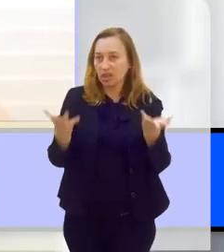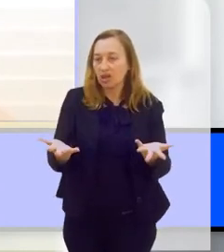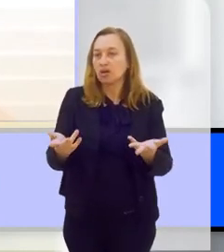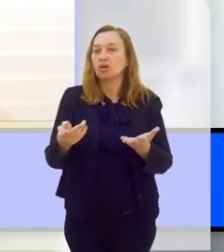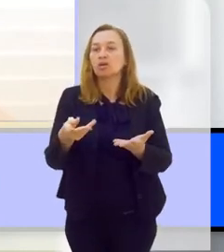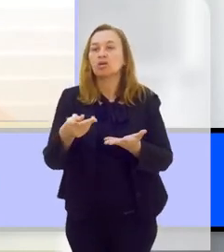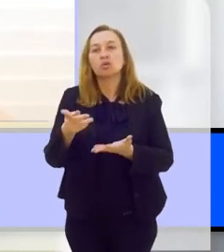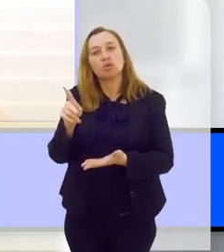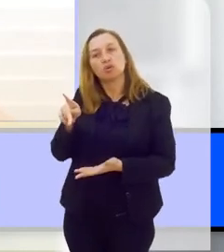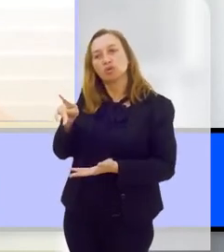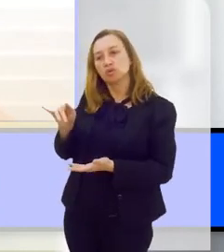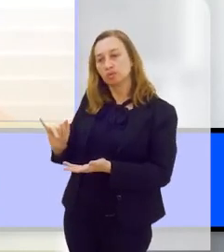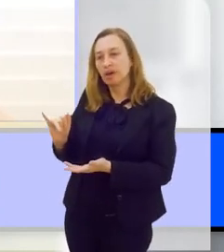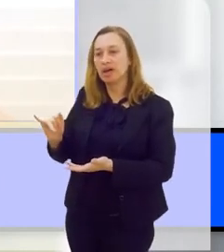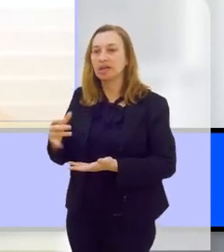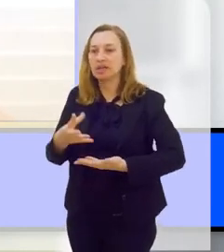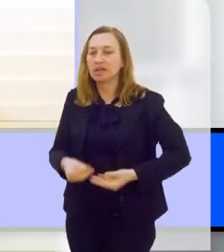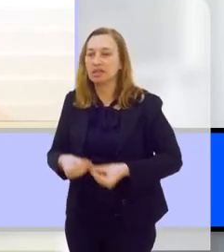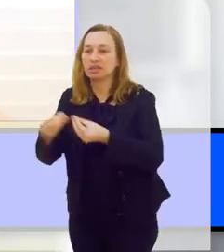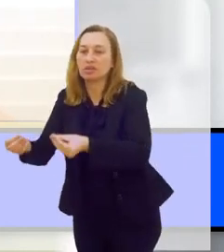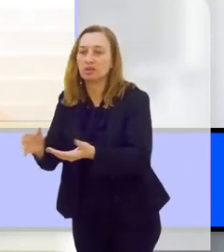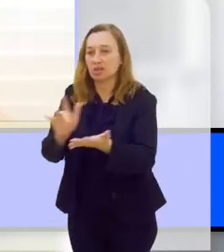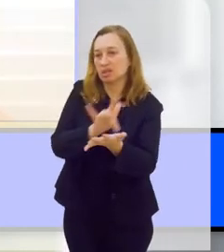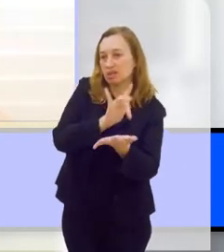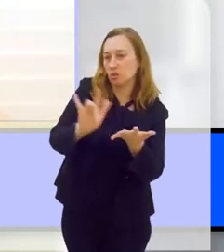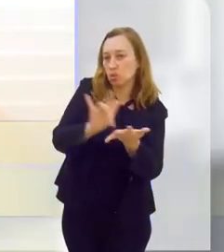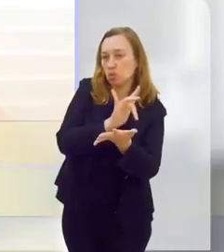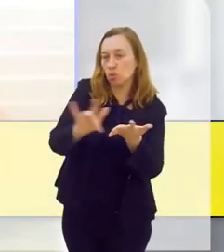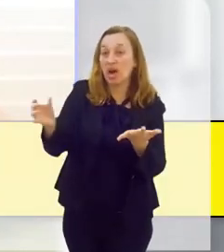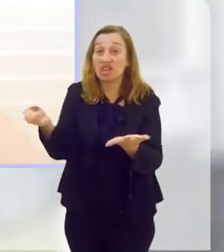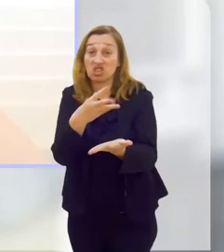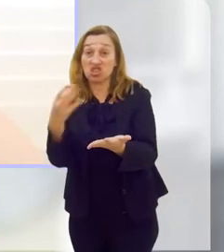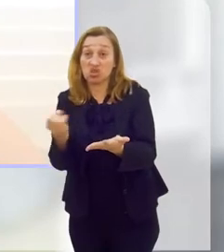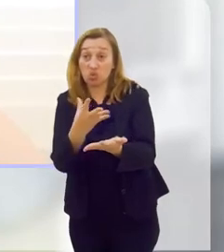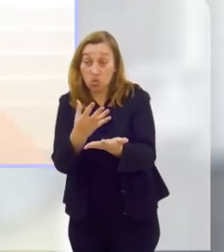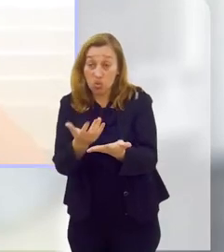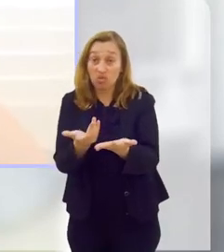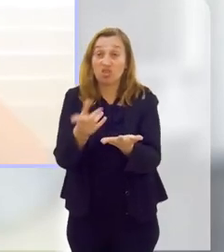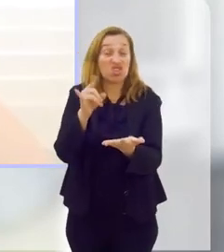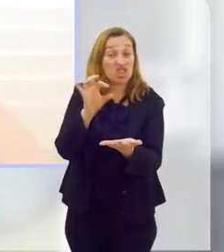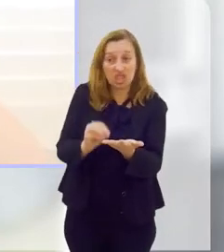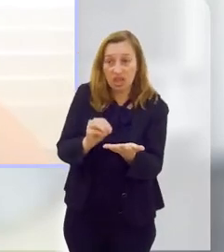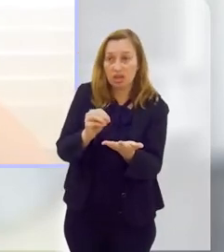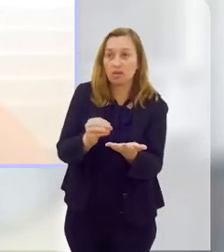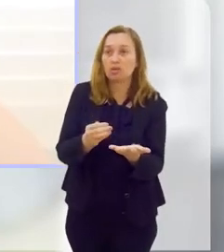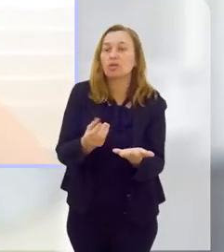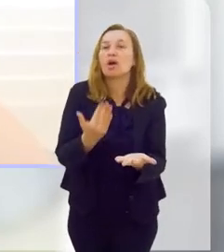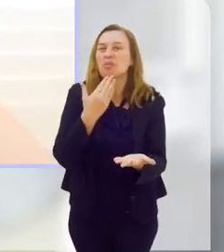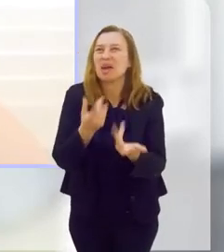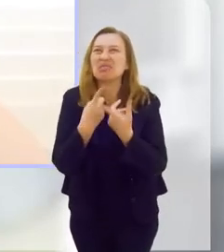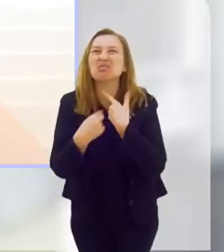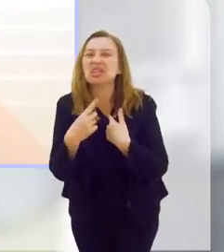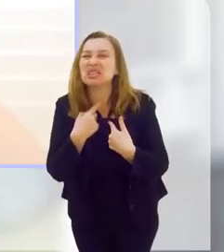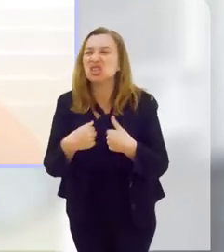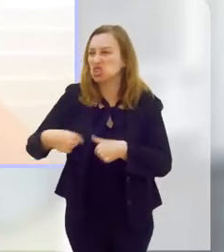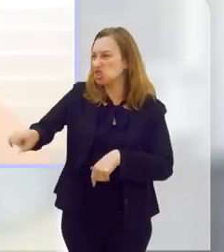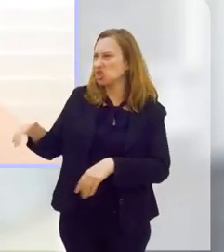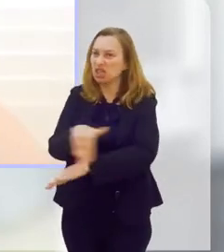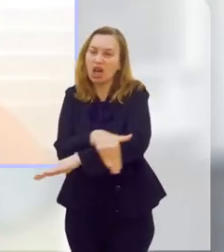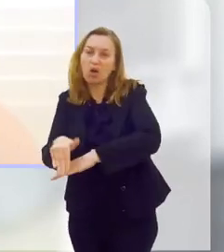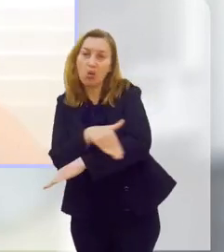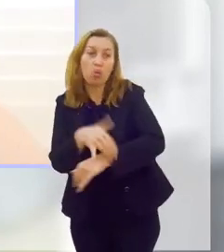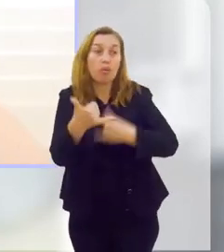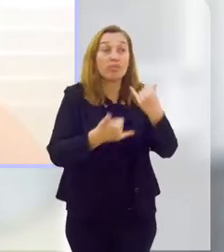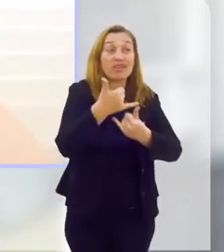proporcionam celular para as crianças muito cedo, tablet, videogame, elas perdem a vontade de ir para a rua,